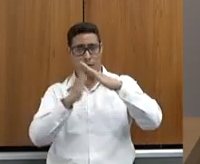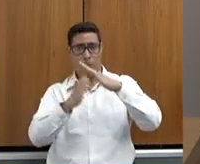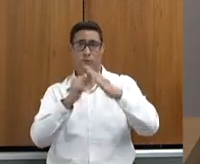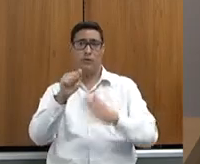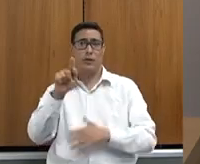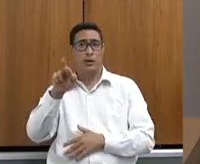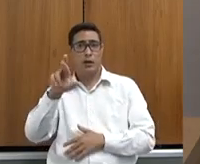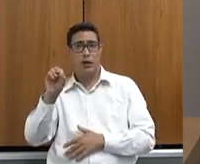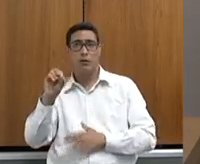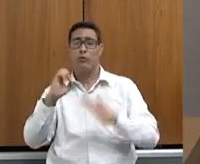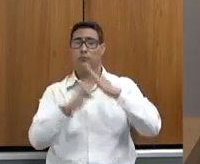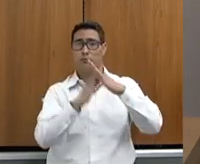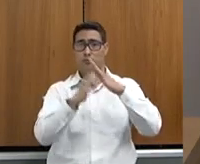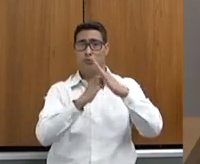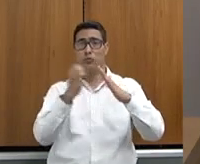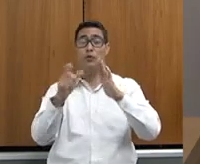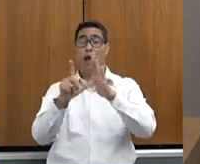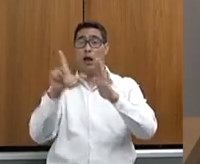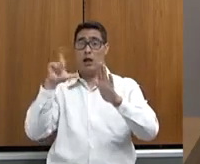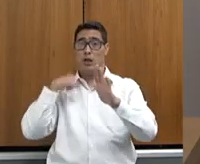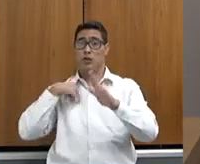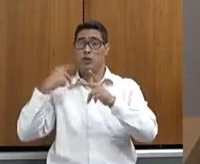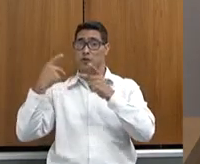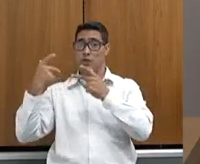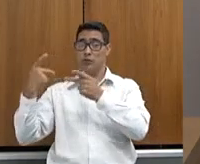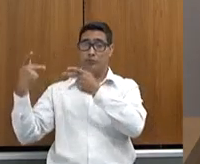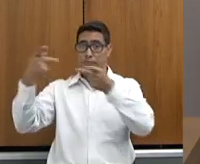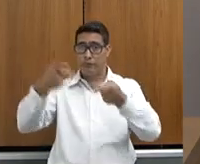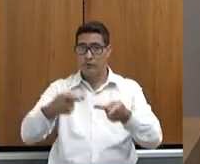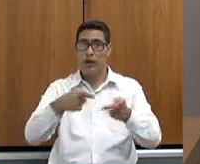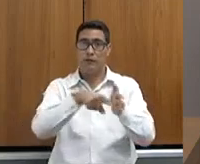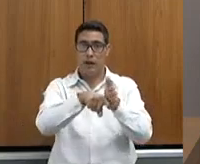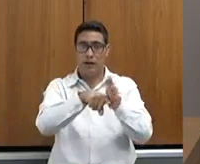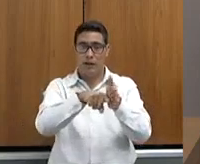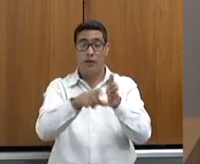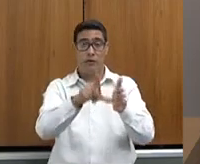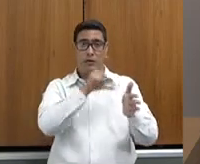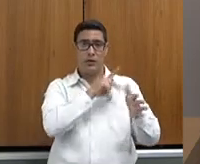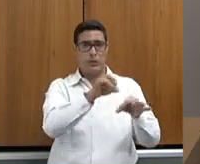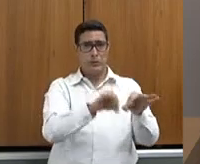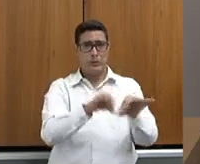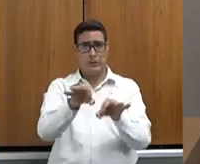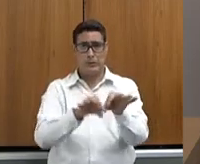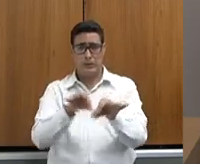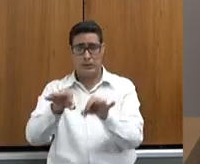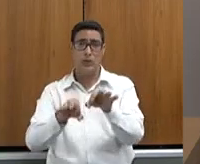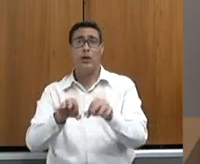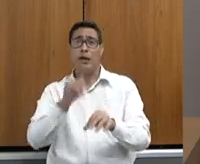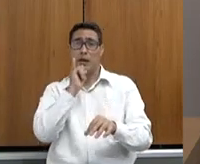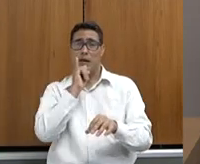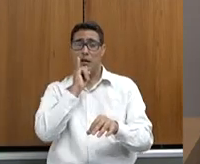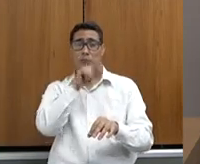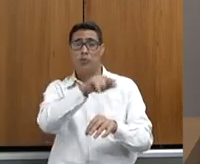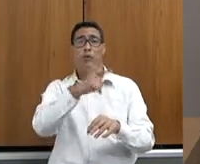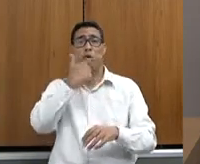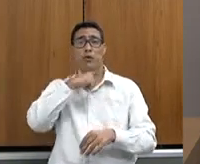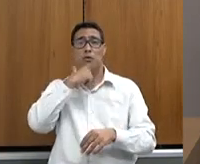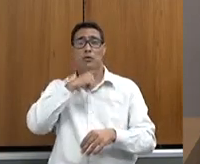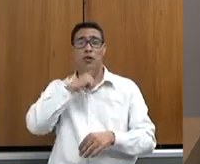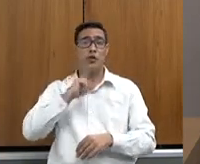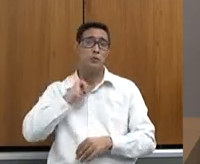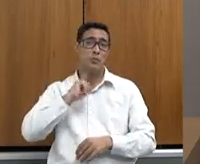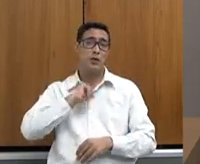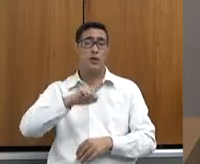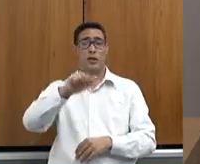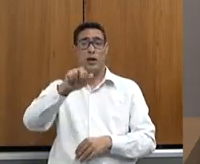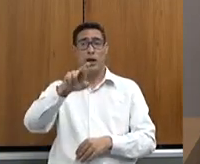receber a fiscalização antes de registrar. Então, nós temos uma parceria que é muito exitosa, por exemplo, com a EMATER, do Queijo Minas Artesanal. A EMATER